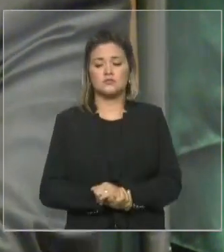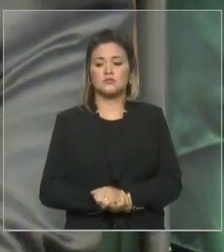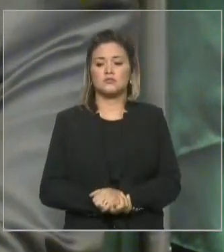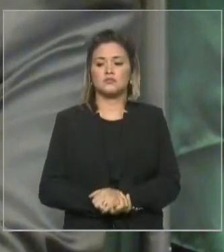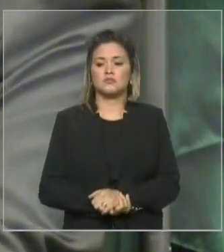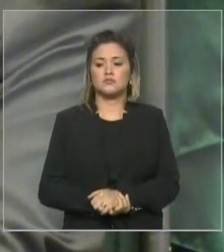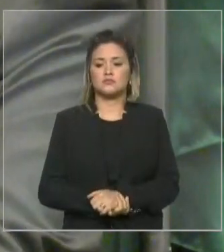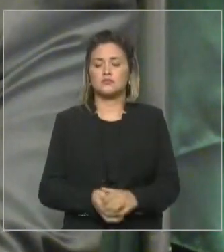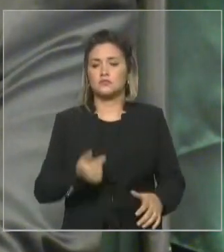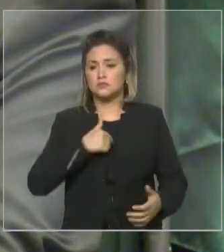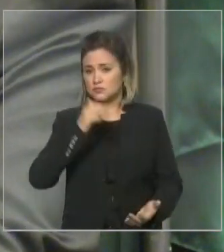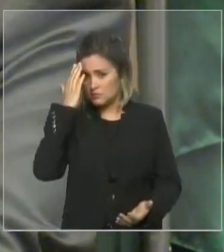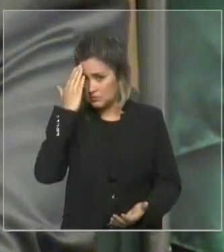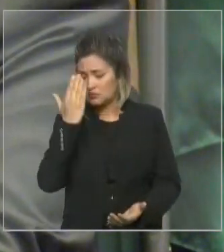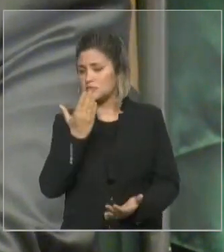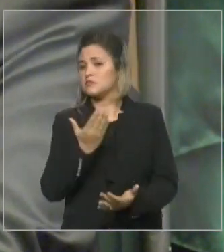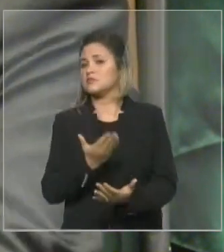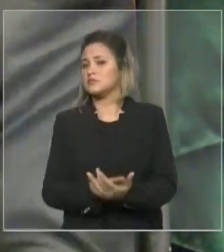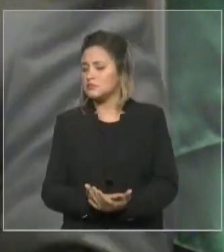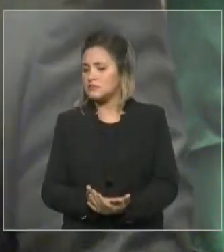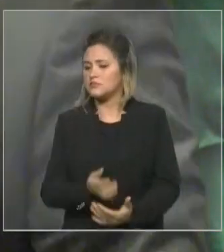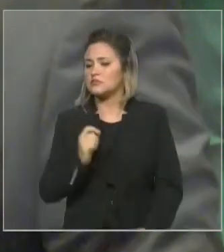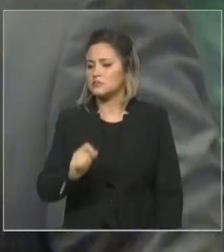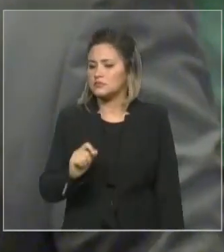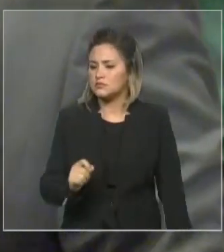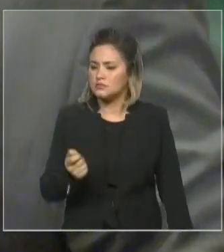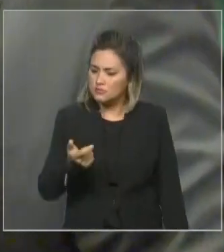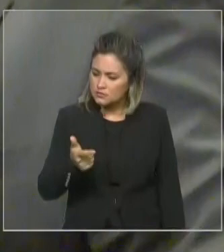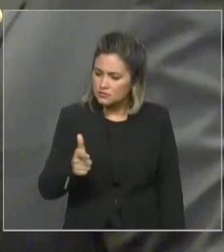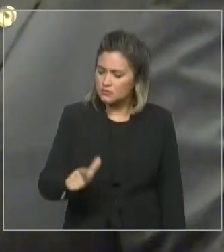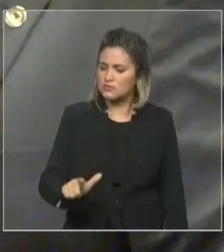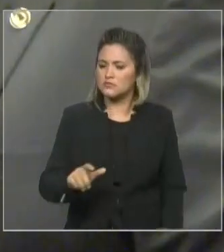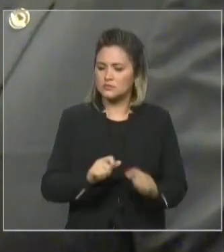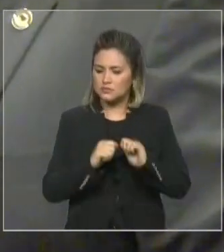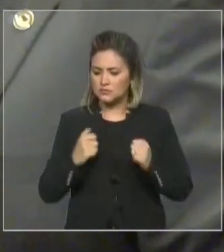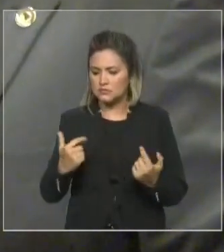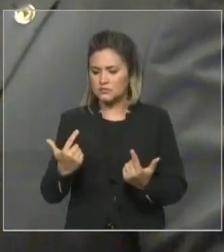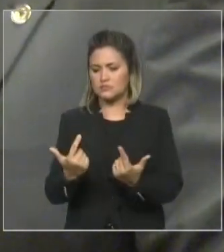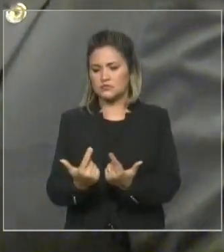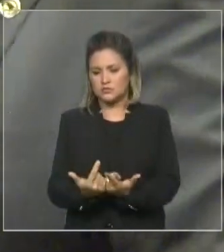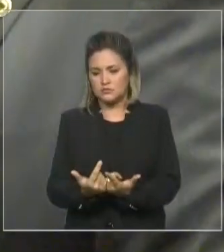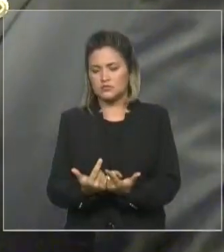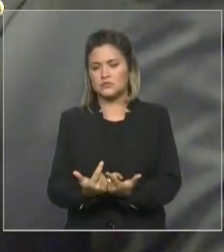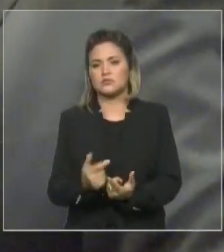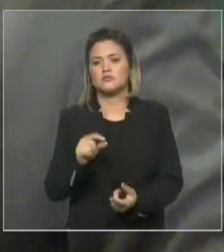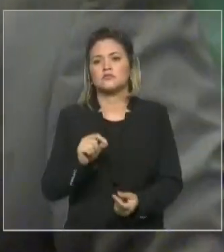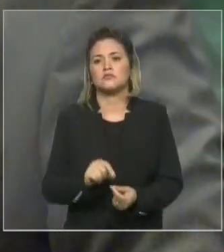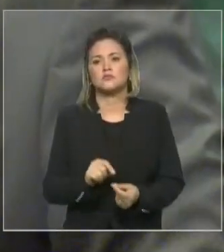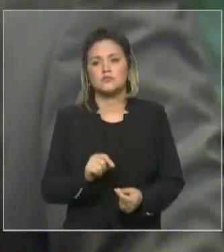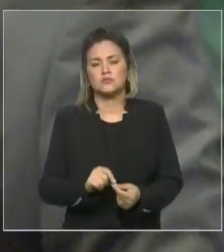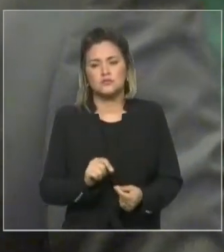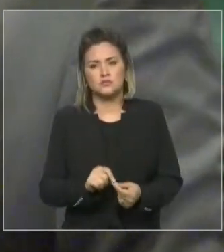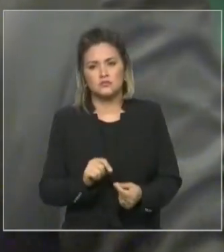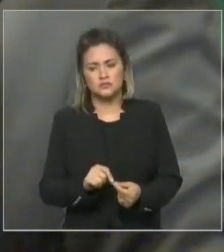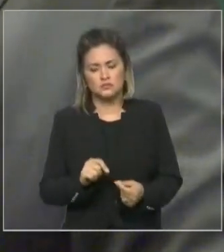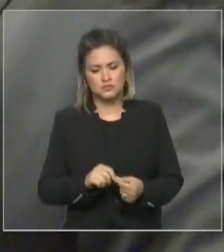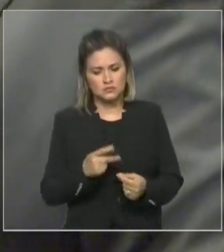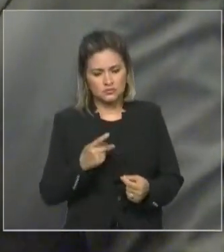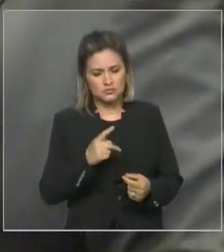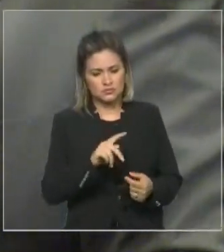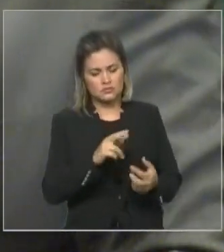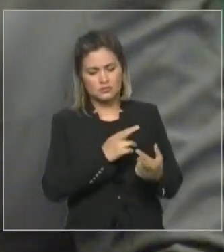confiança plena de que, mais uma vez, a Assembleia Legislativa do Maranhão cumprirá muito bem o seu papel,